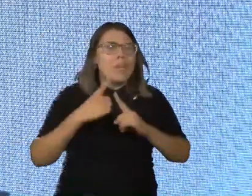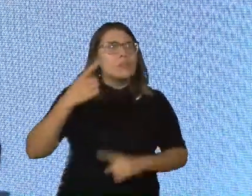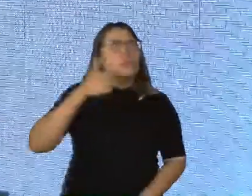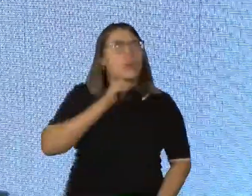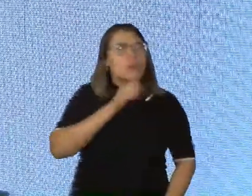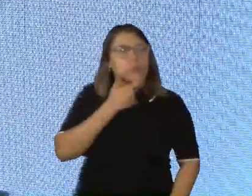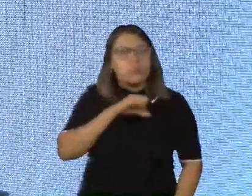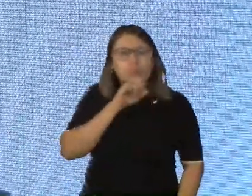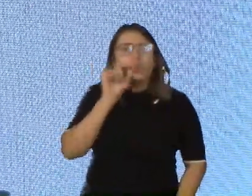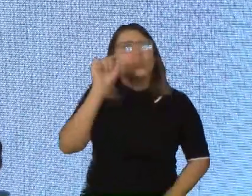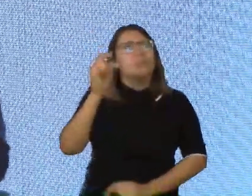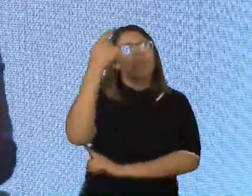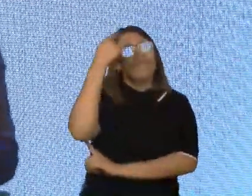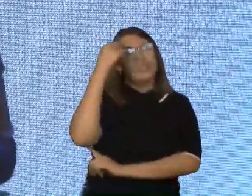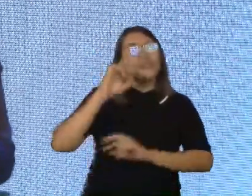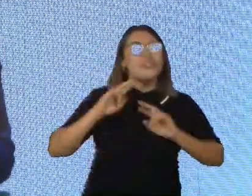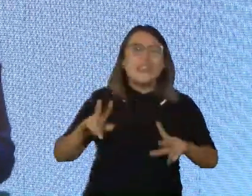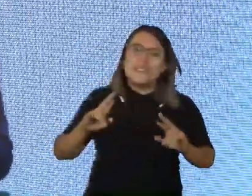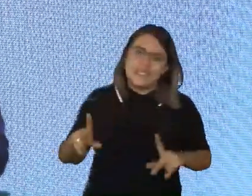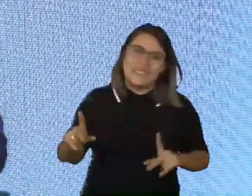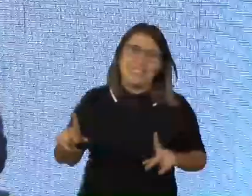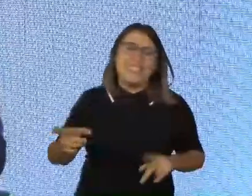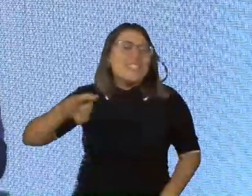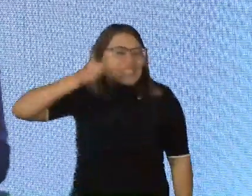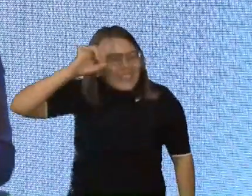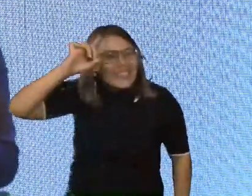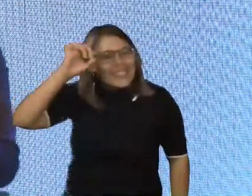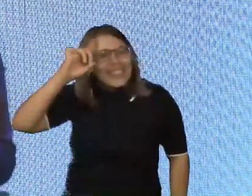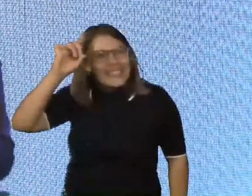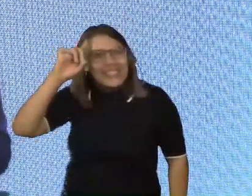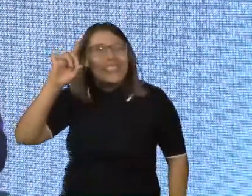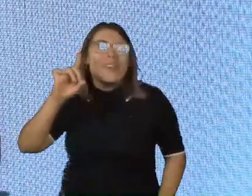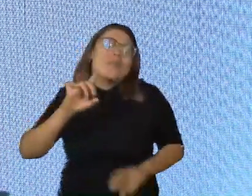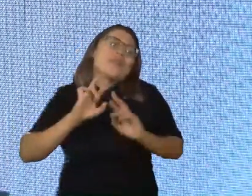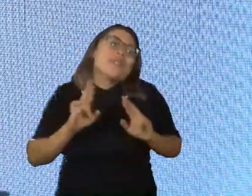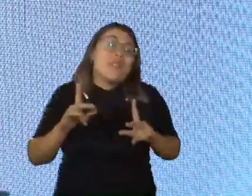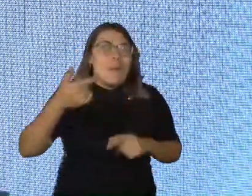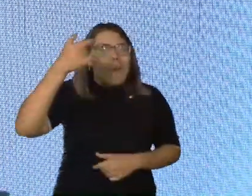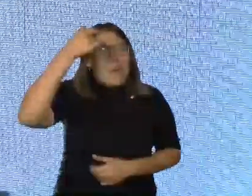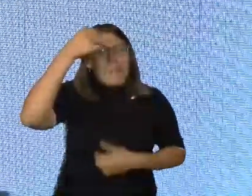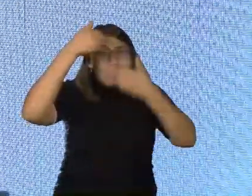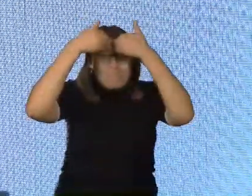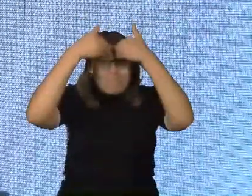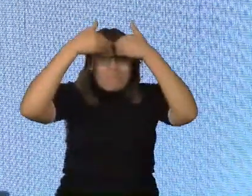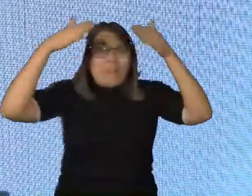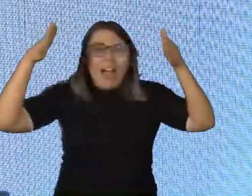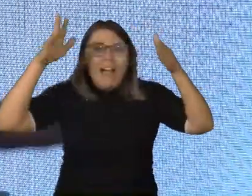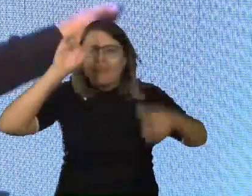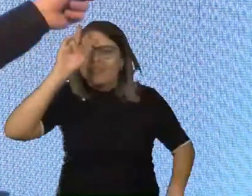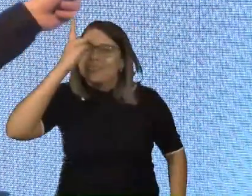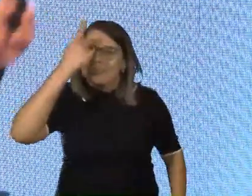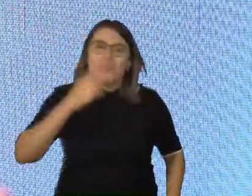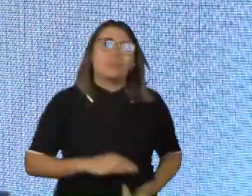e eles fazem isso todos os dias. E é uma revisão diária para não deixar que a sua mente limitada tome conta de você.